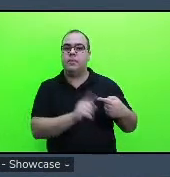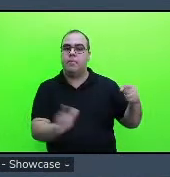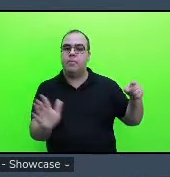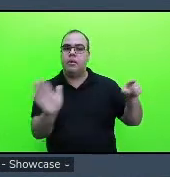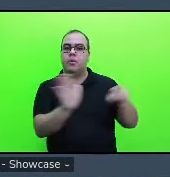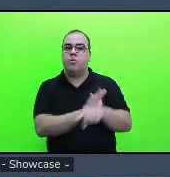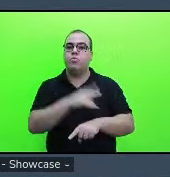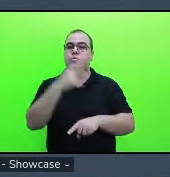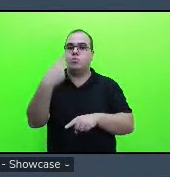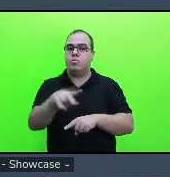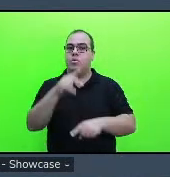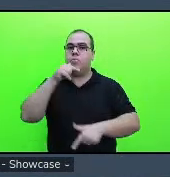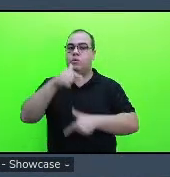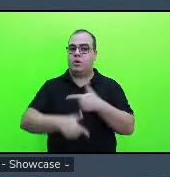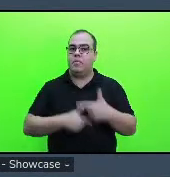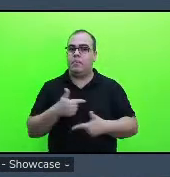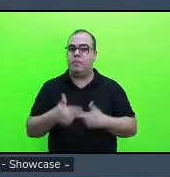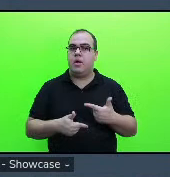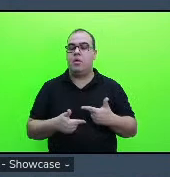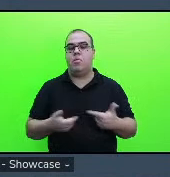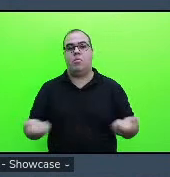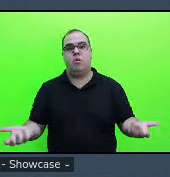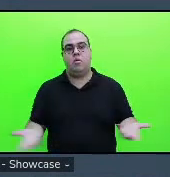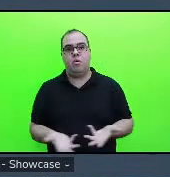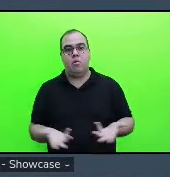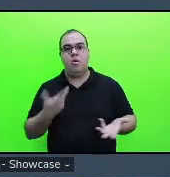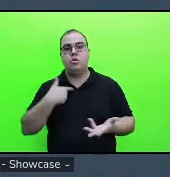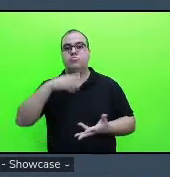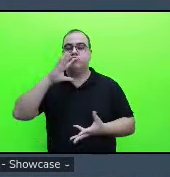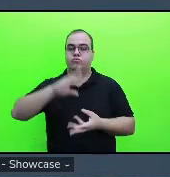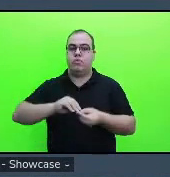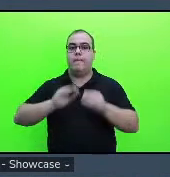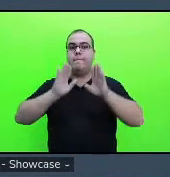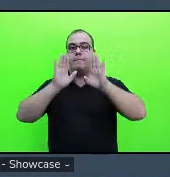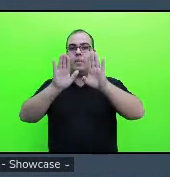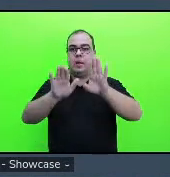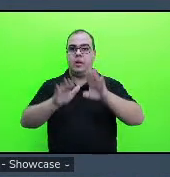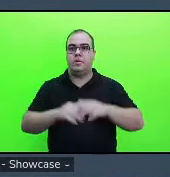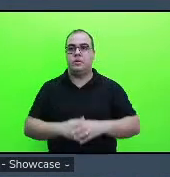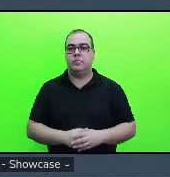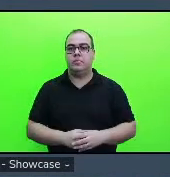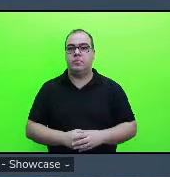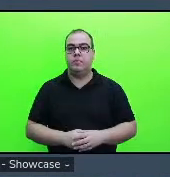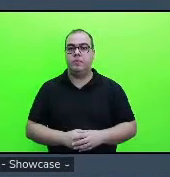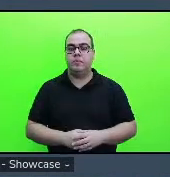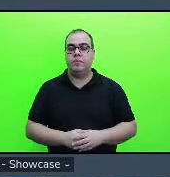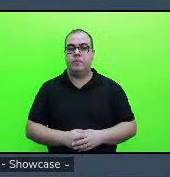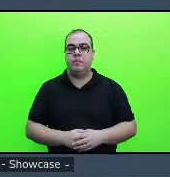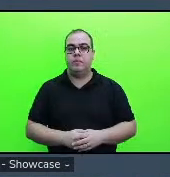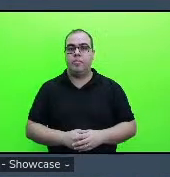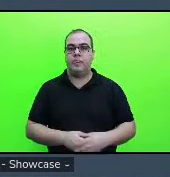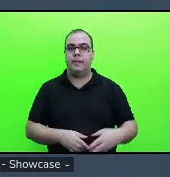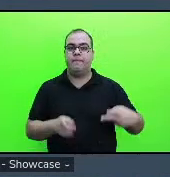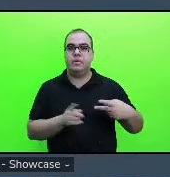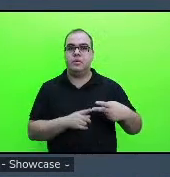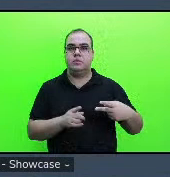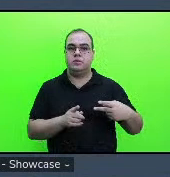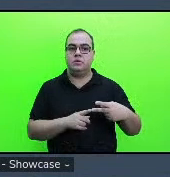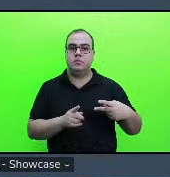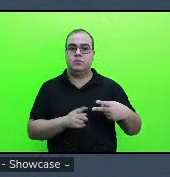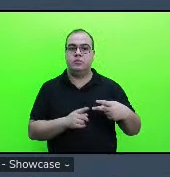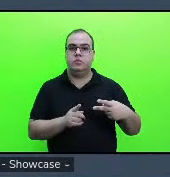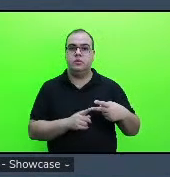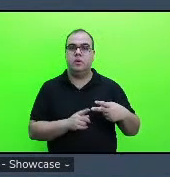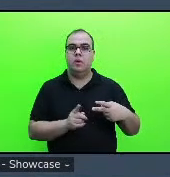aqui agora eu não estou não me lembro de qual mas a segunda né seria a segunda